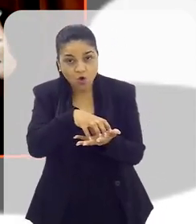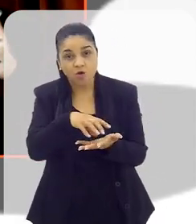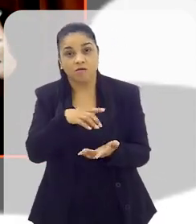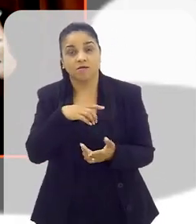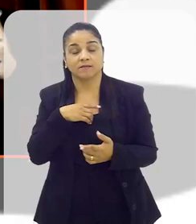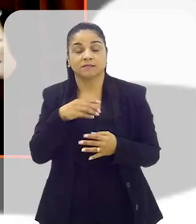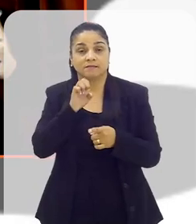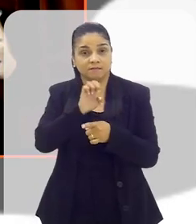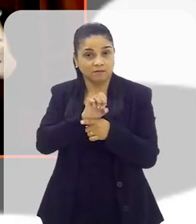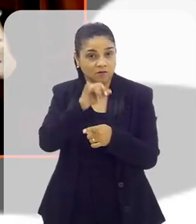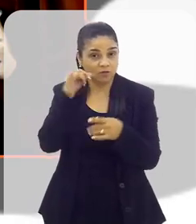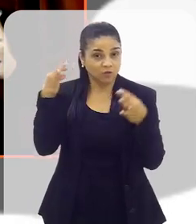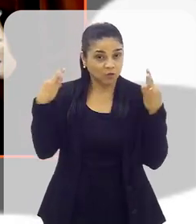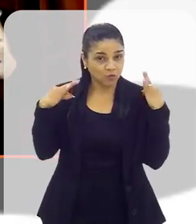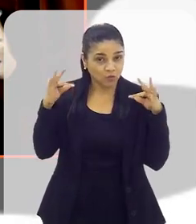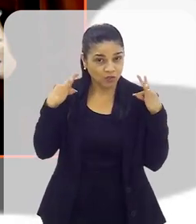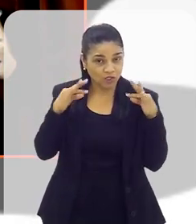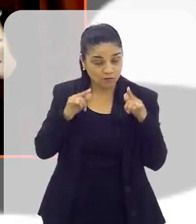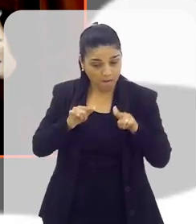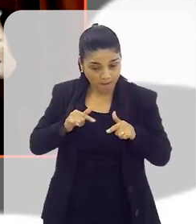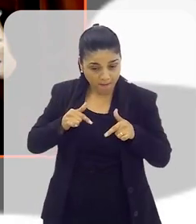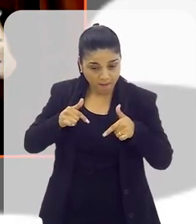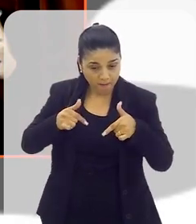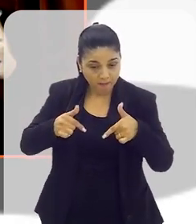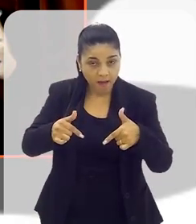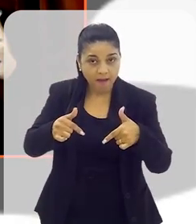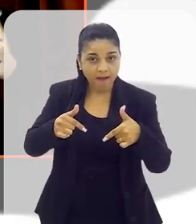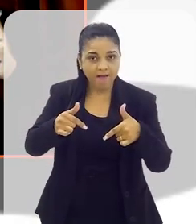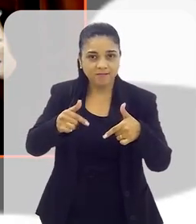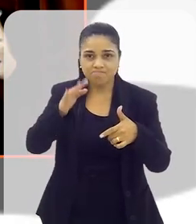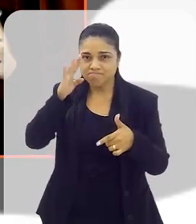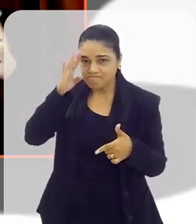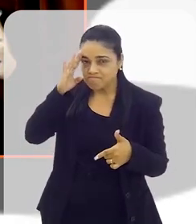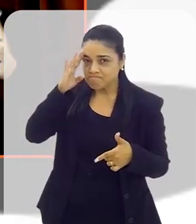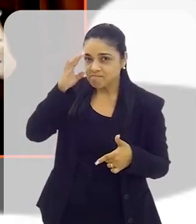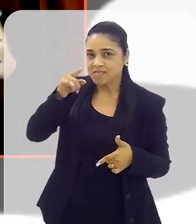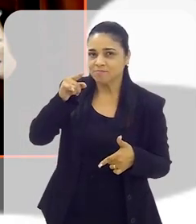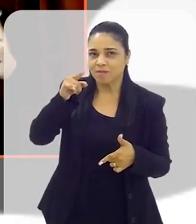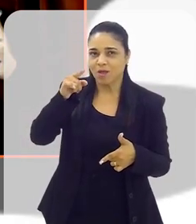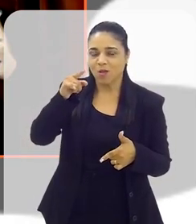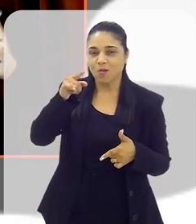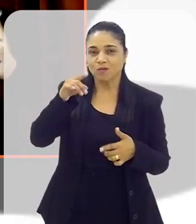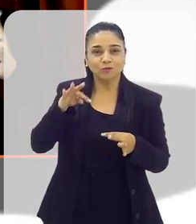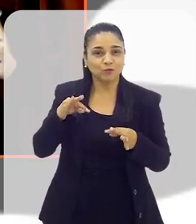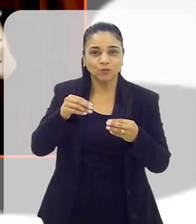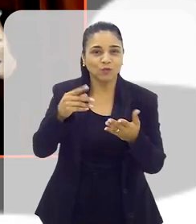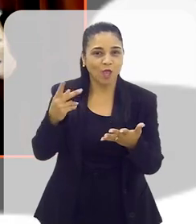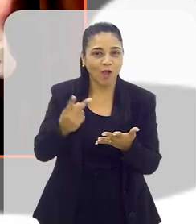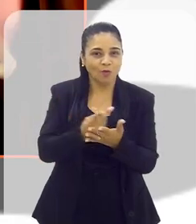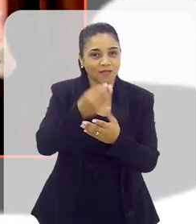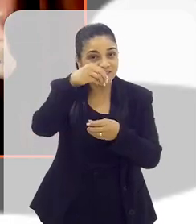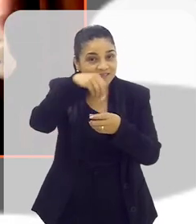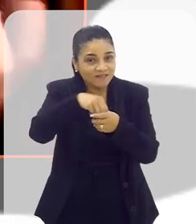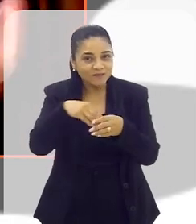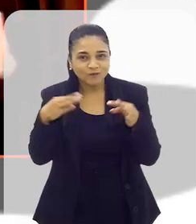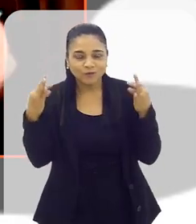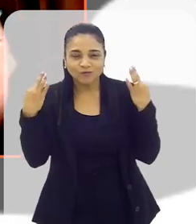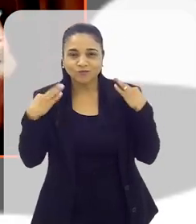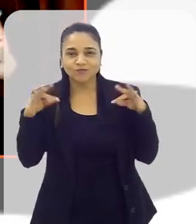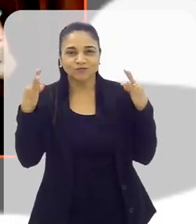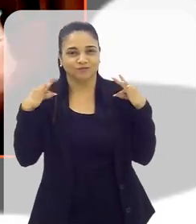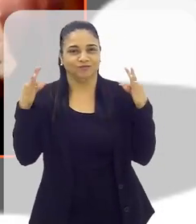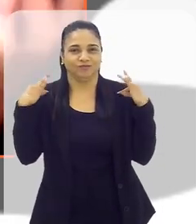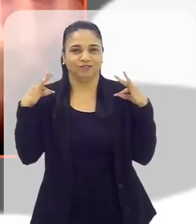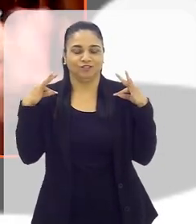Estadual de Turismo deveria ser, efetivamente, o coração pulsante de tudo o que acontece dentro do